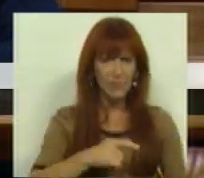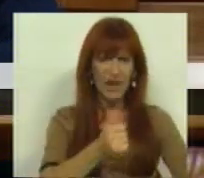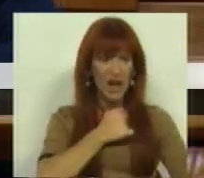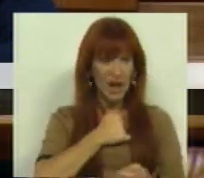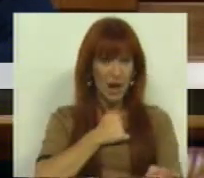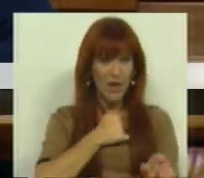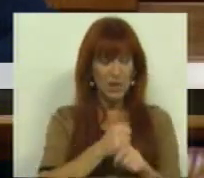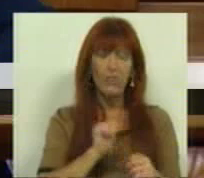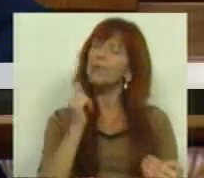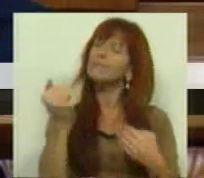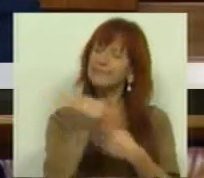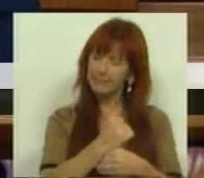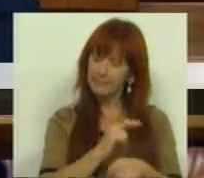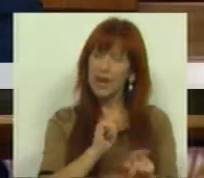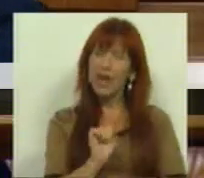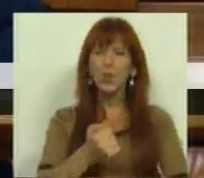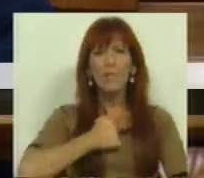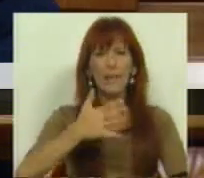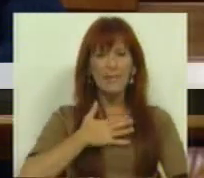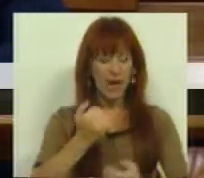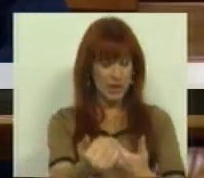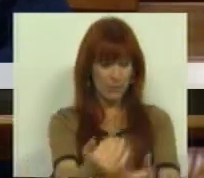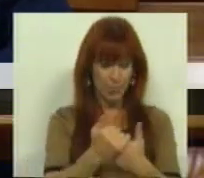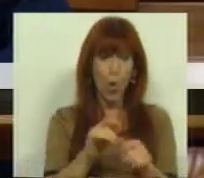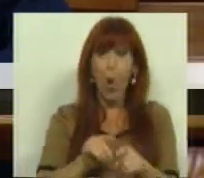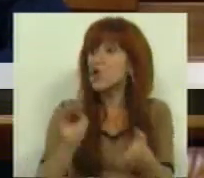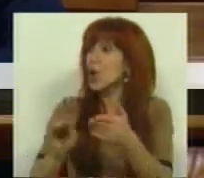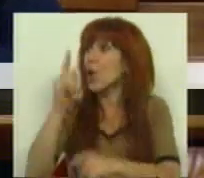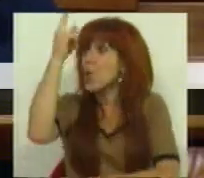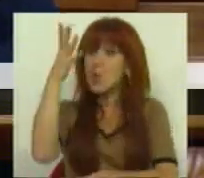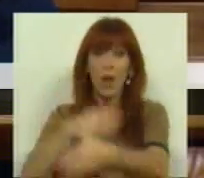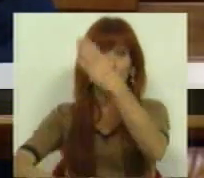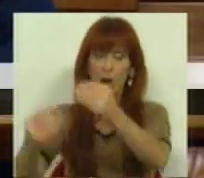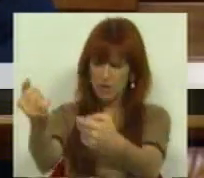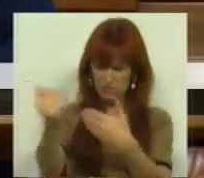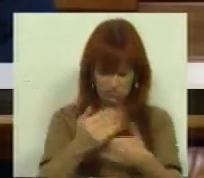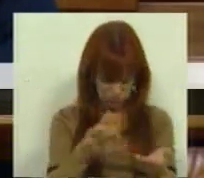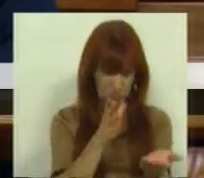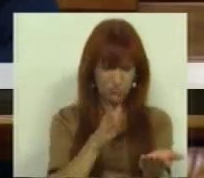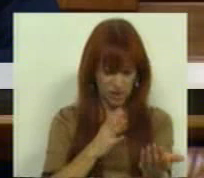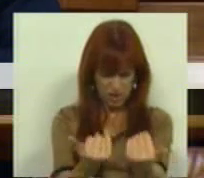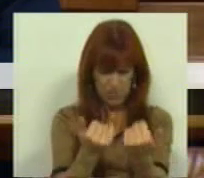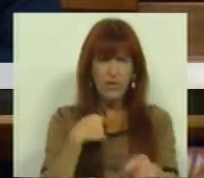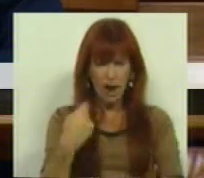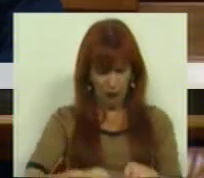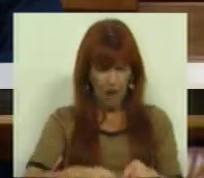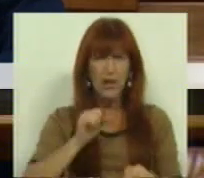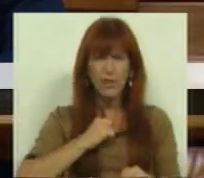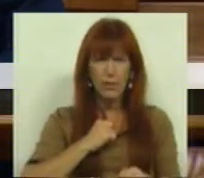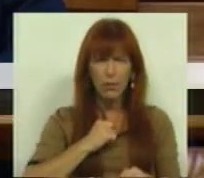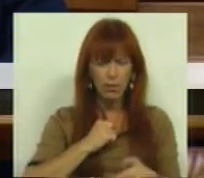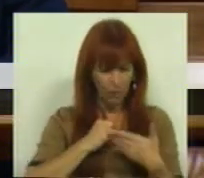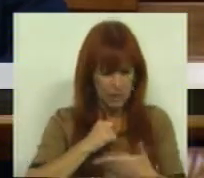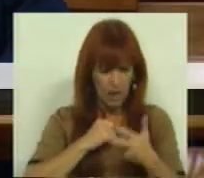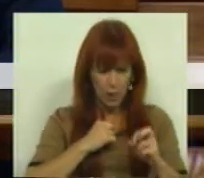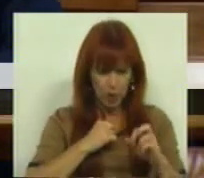casa uma carta de uma empresa ou de um escritório de advogados que informa que a sua renda passa